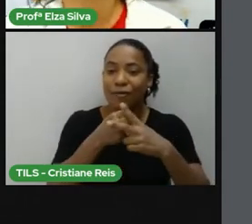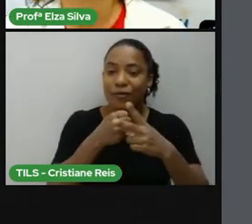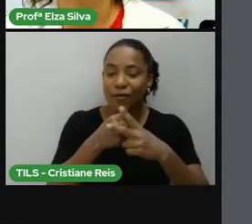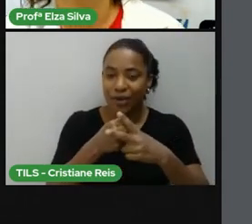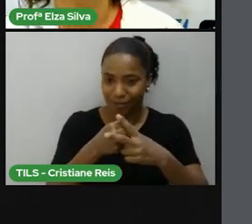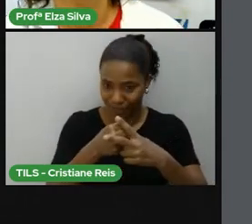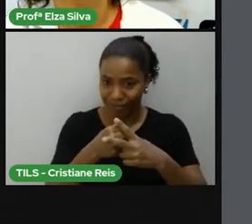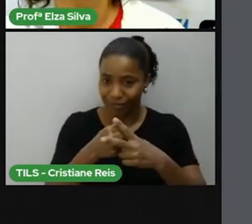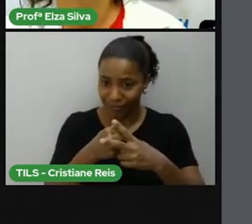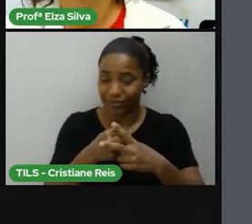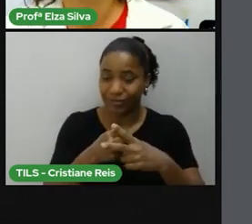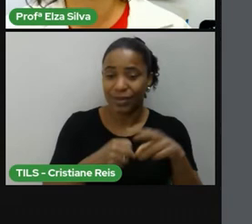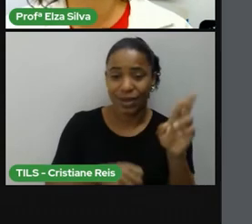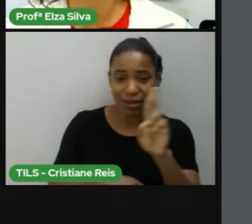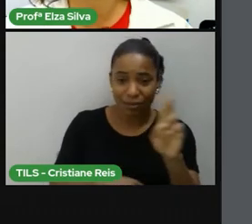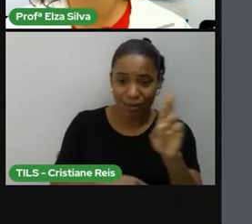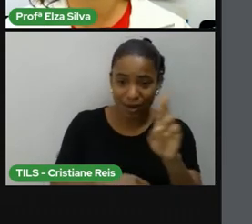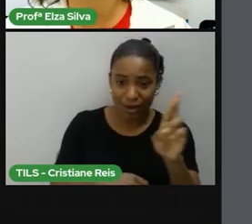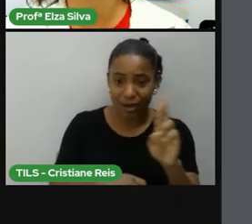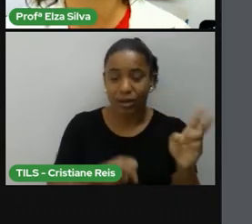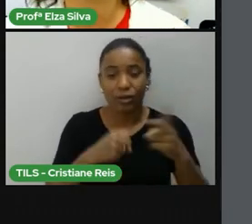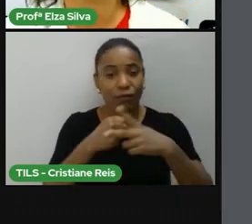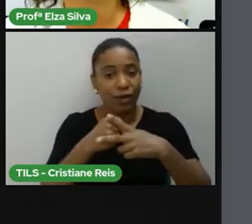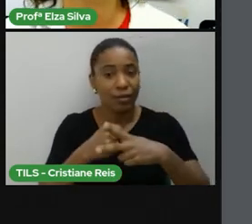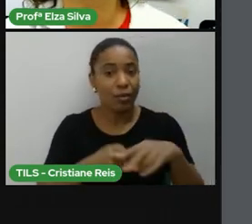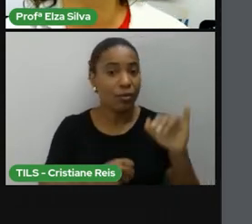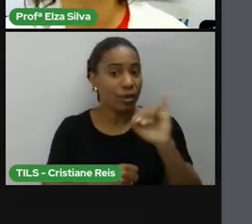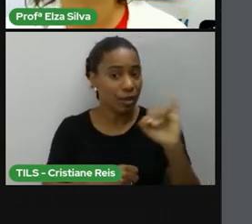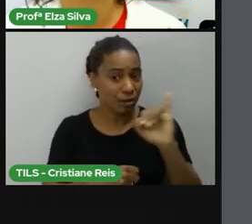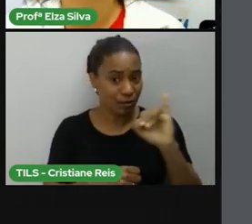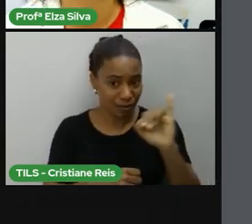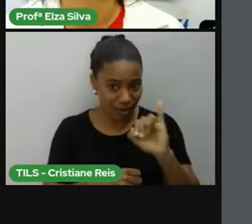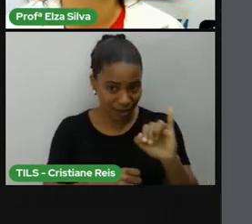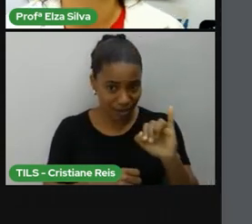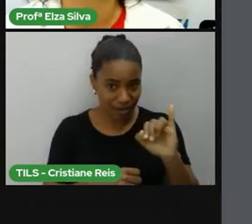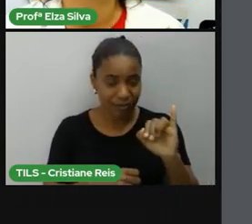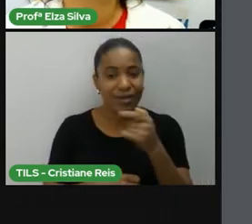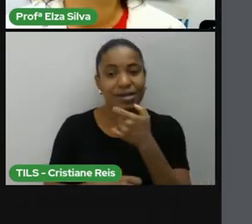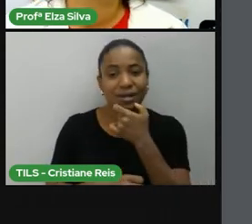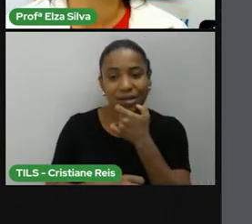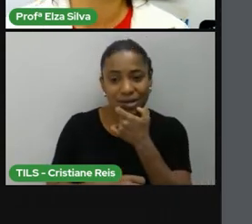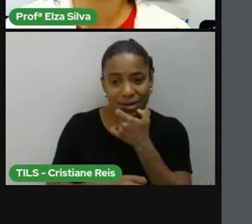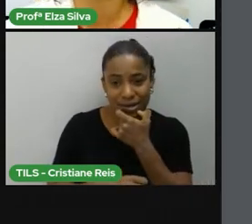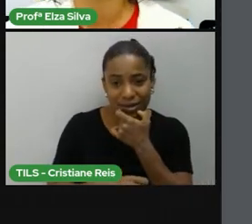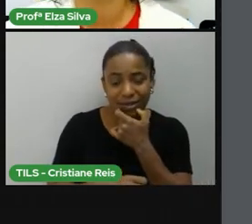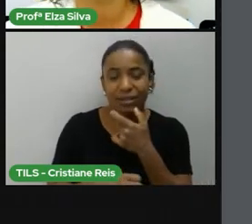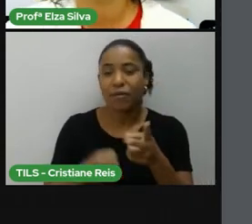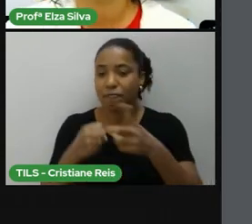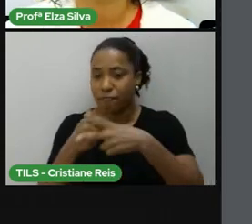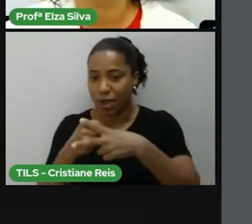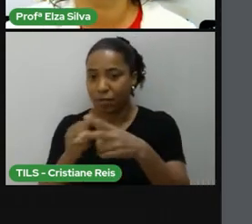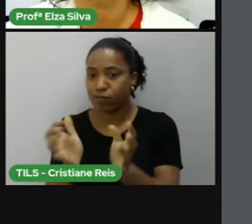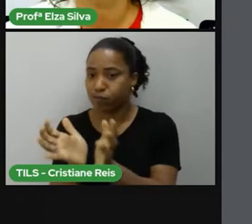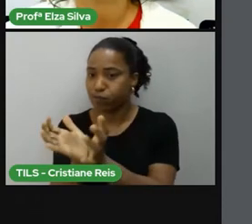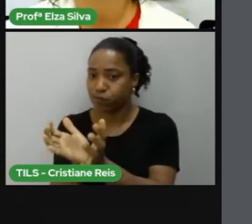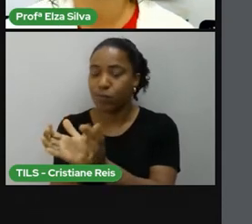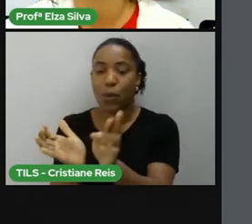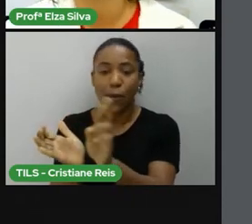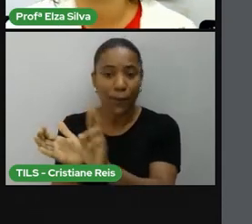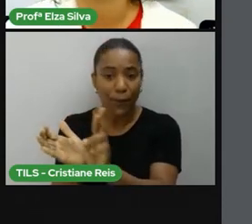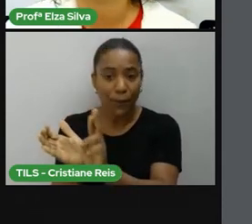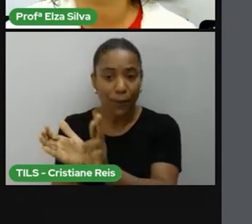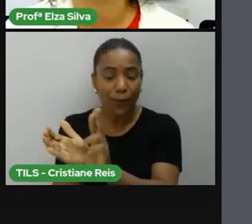e irregulares porque é assim que eles se organizam na língua inglesa. Existe um grupo de verbos